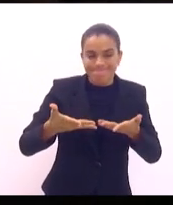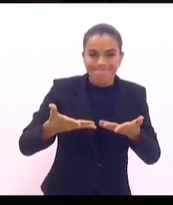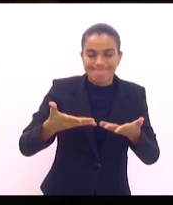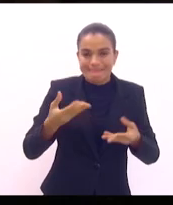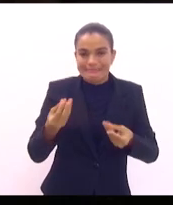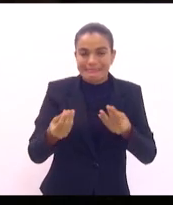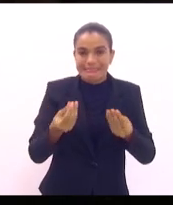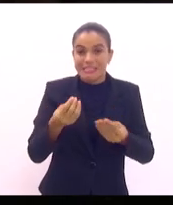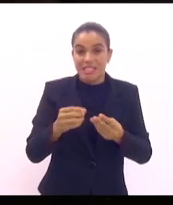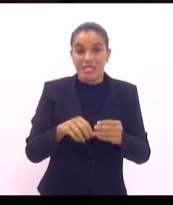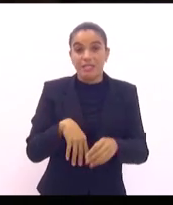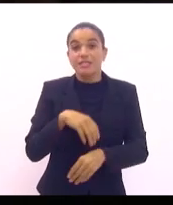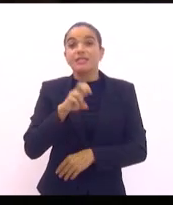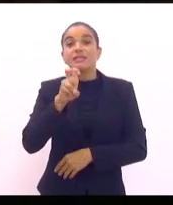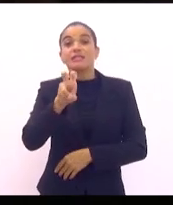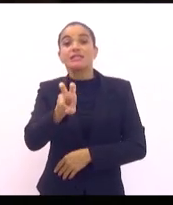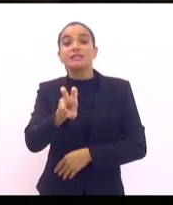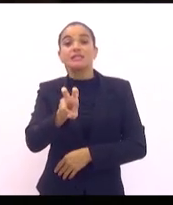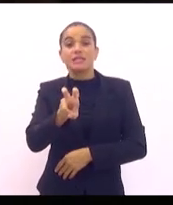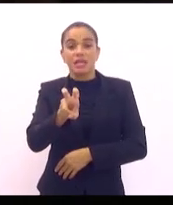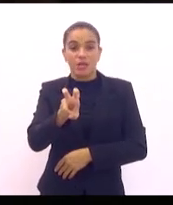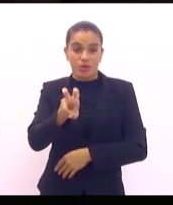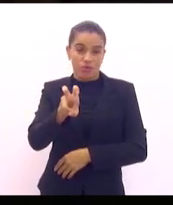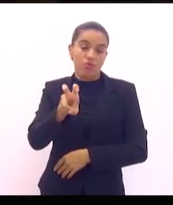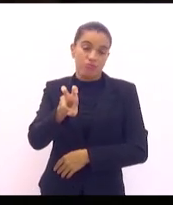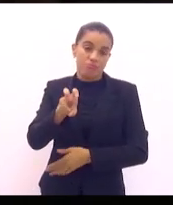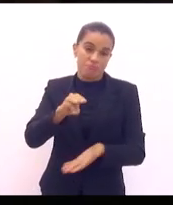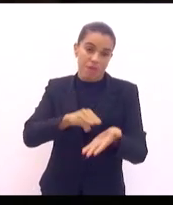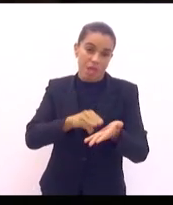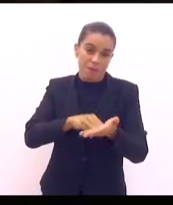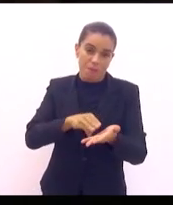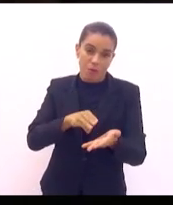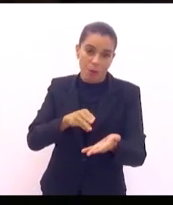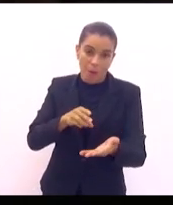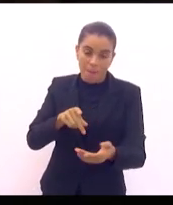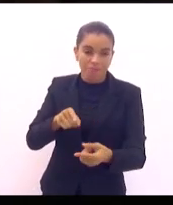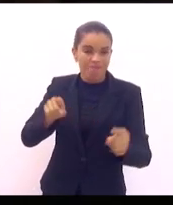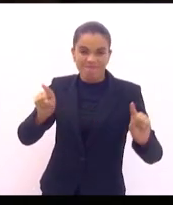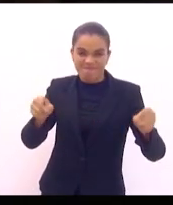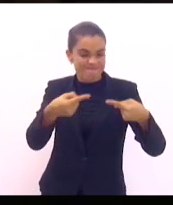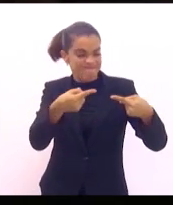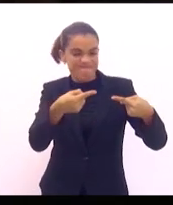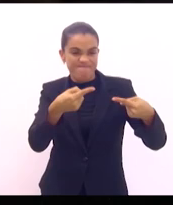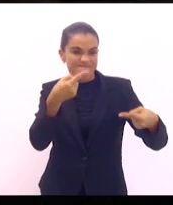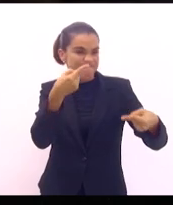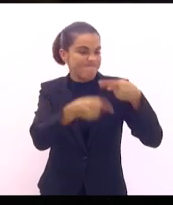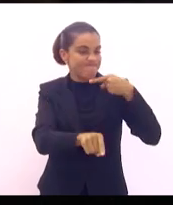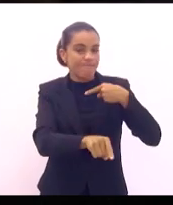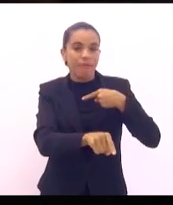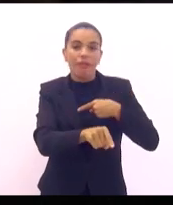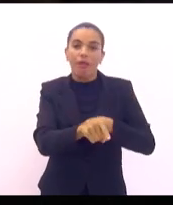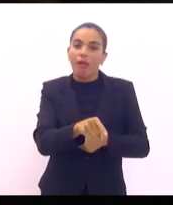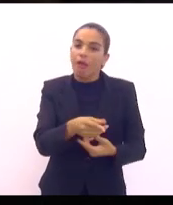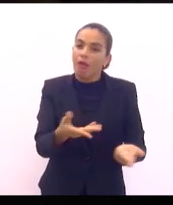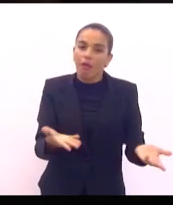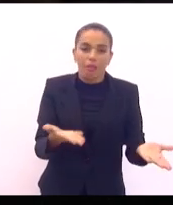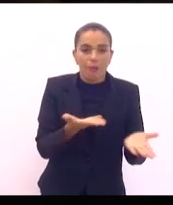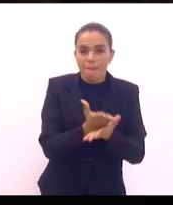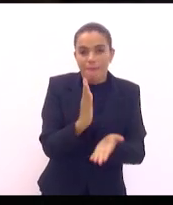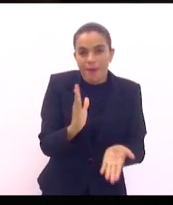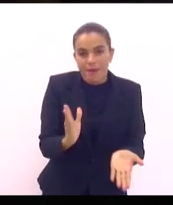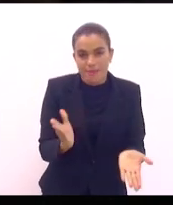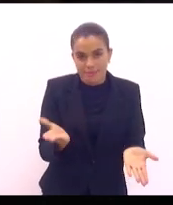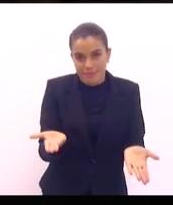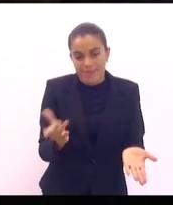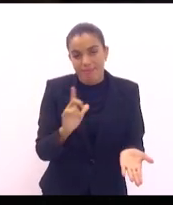se um dos cinco que são permanentes divergir, não passa. E entre os cinco, evidentemente,